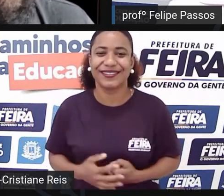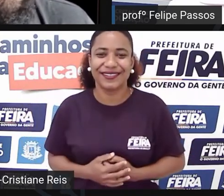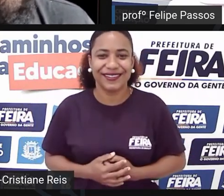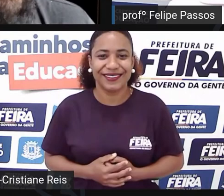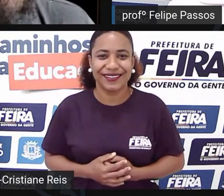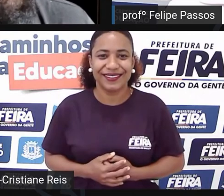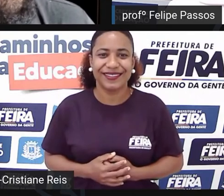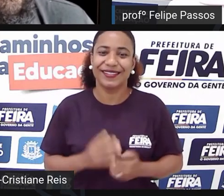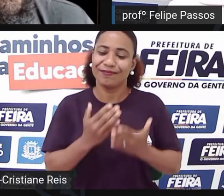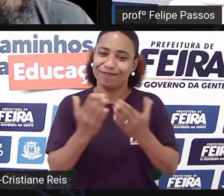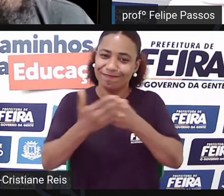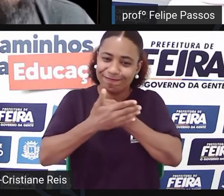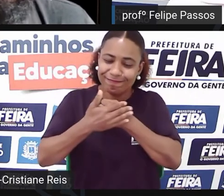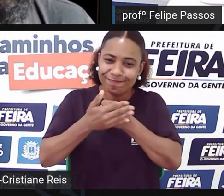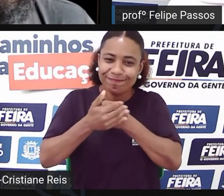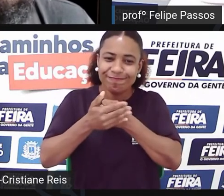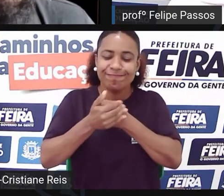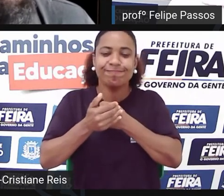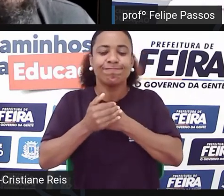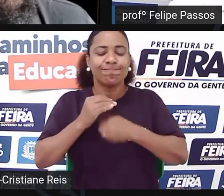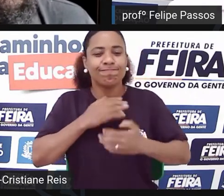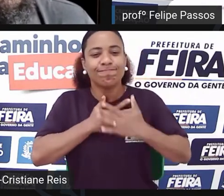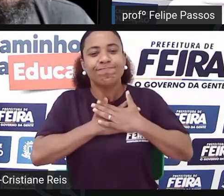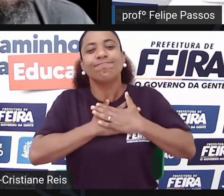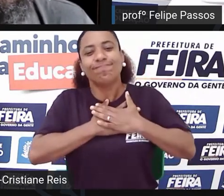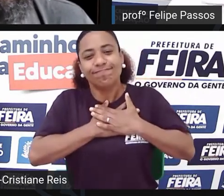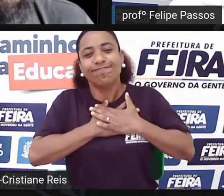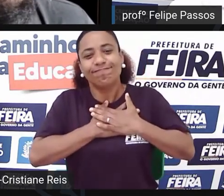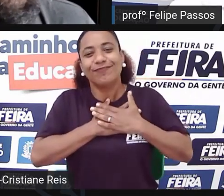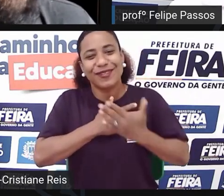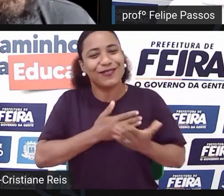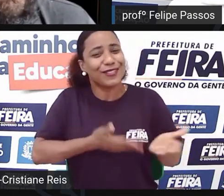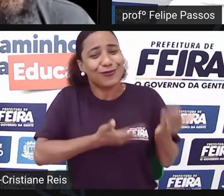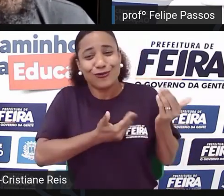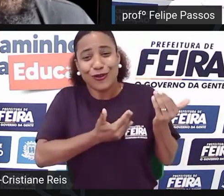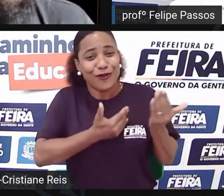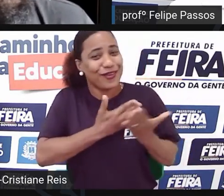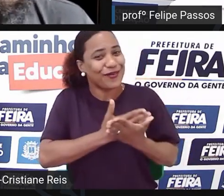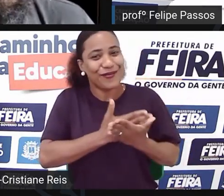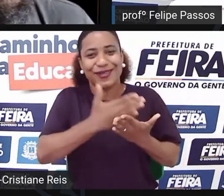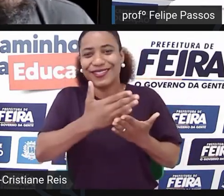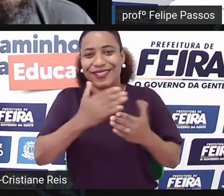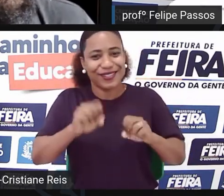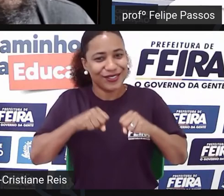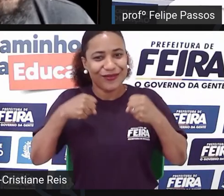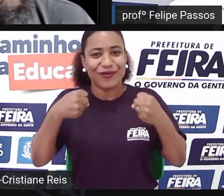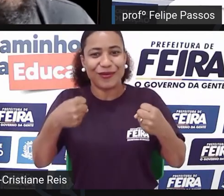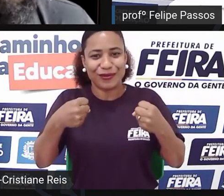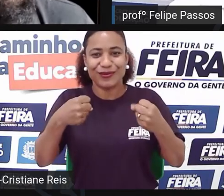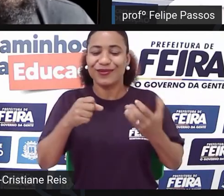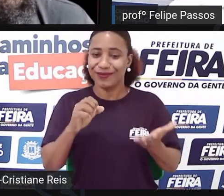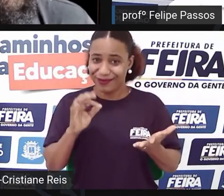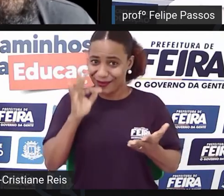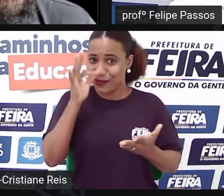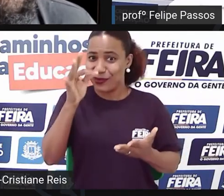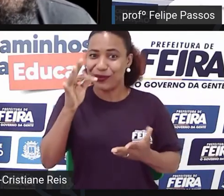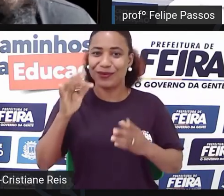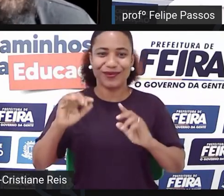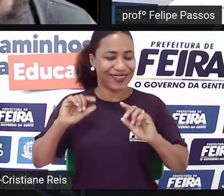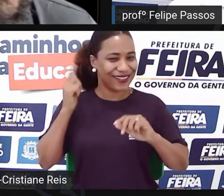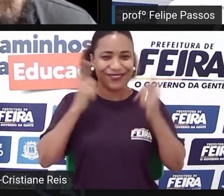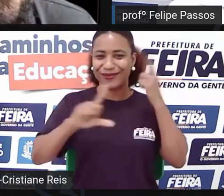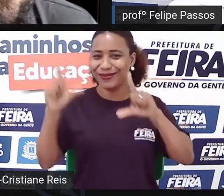com carinho e pensando que a vida está só começando para vocês. se vocês se dedicarem agora vocês podem ser o que quiserem ser no futuro